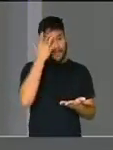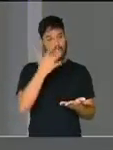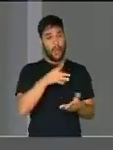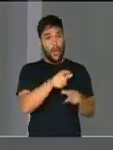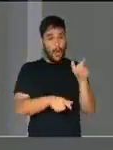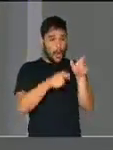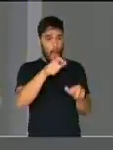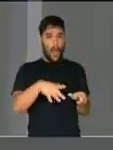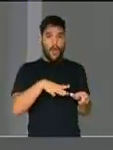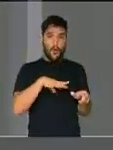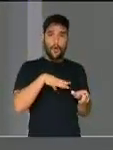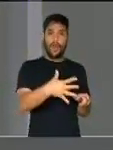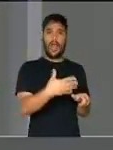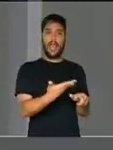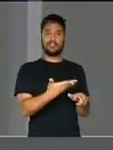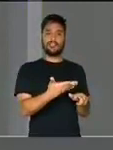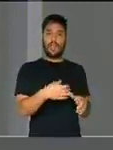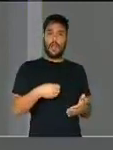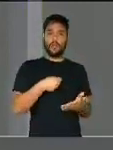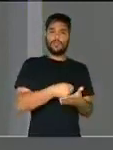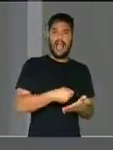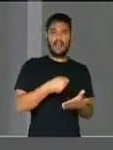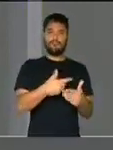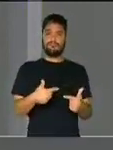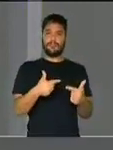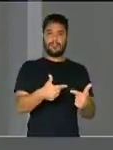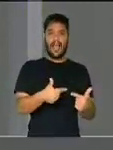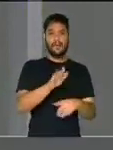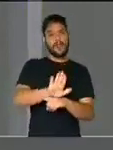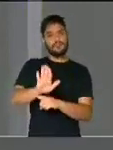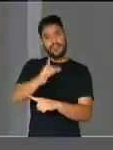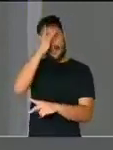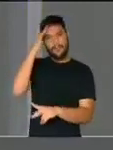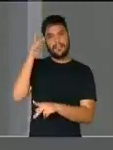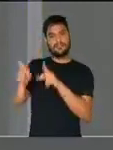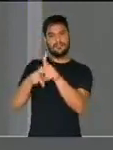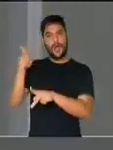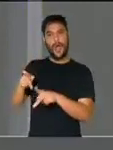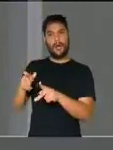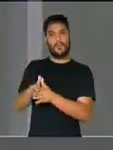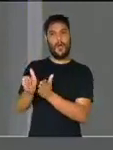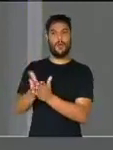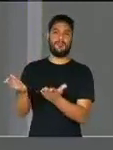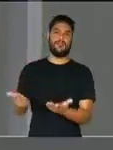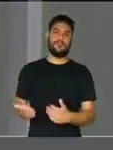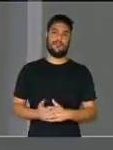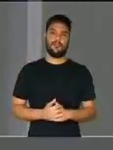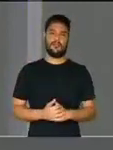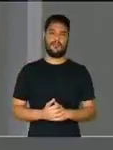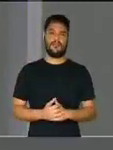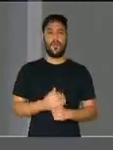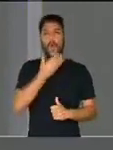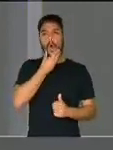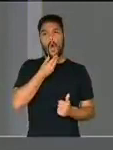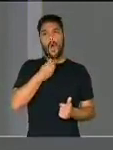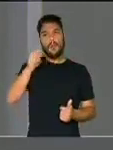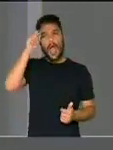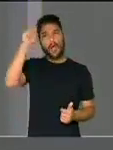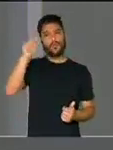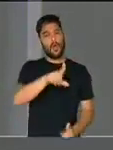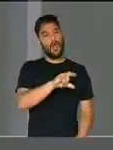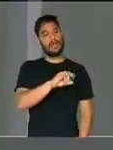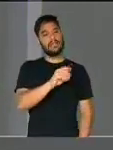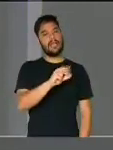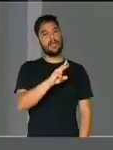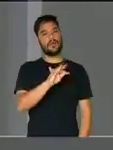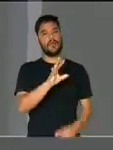sombrio, ser voz dos que não têm voz. Não dá para aceitar. O escritor Mia Couto diz o seguinte,